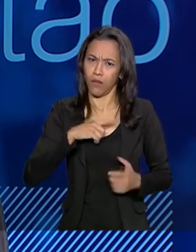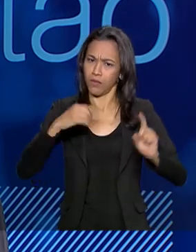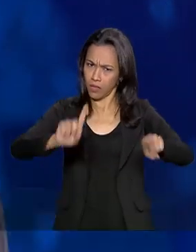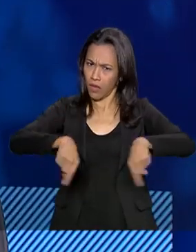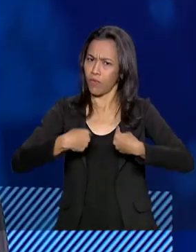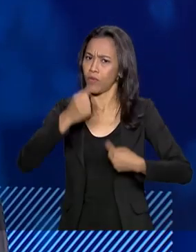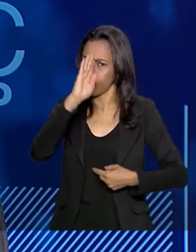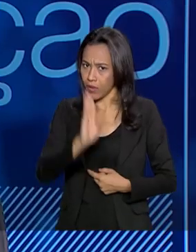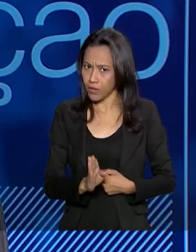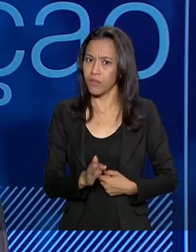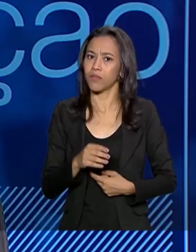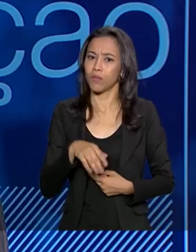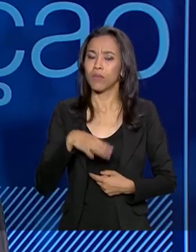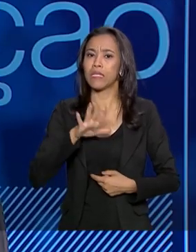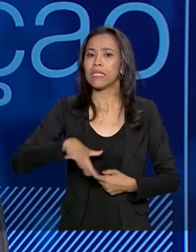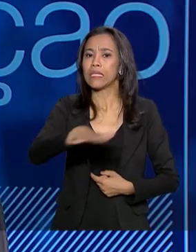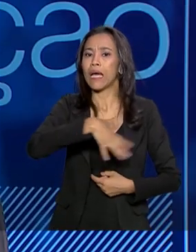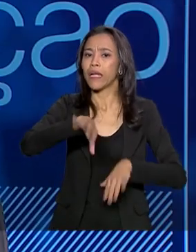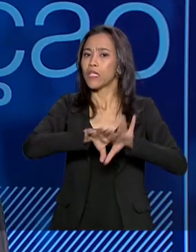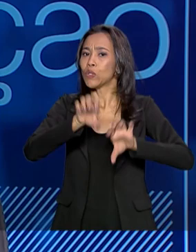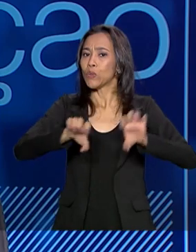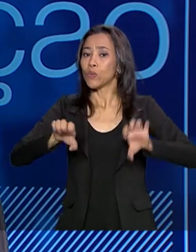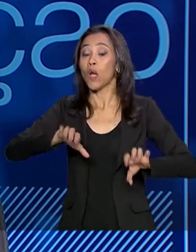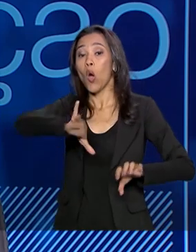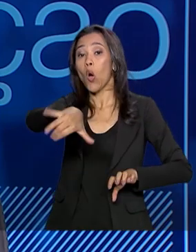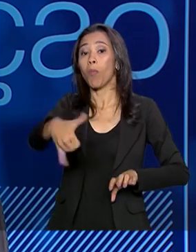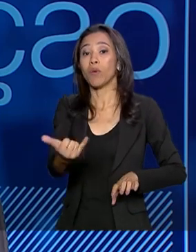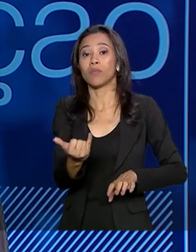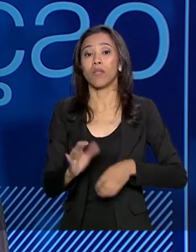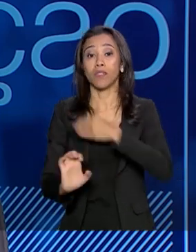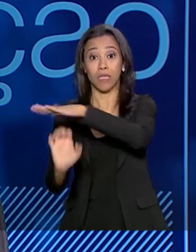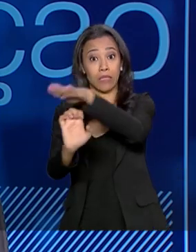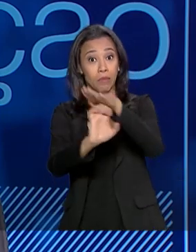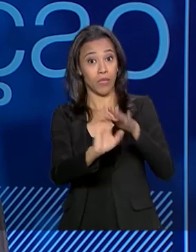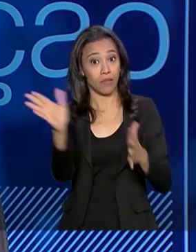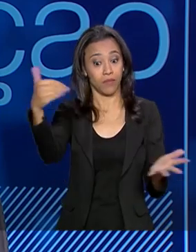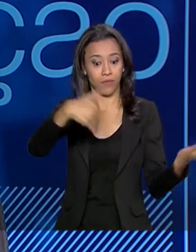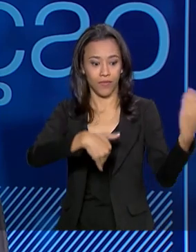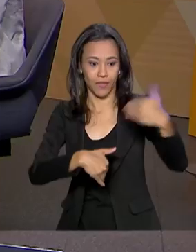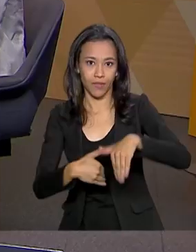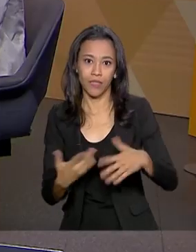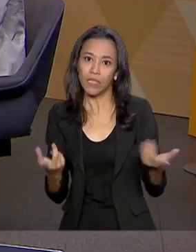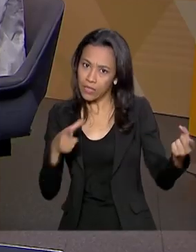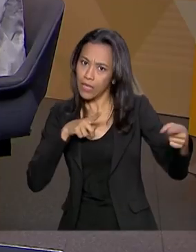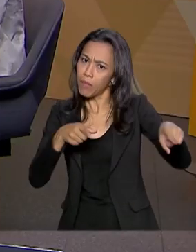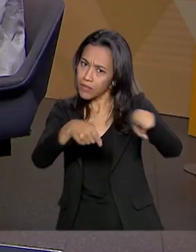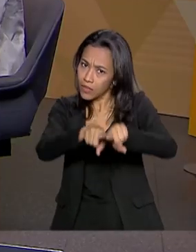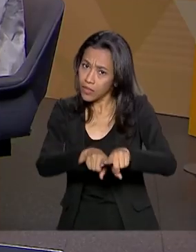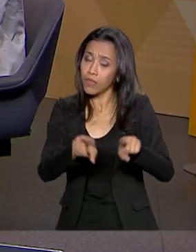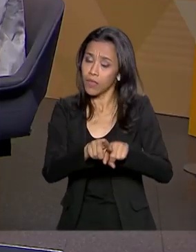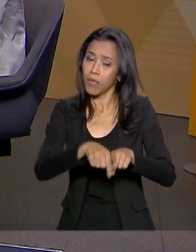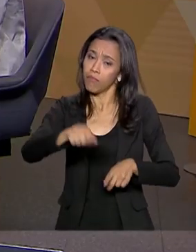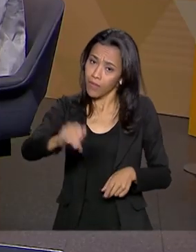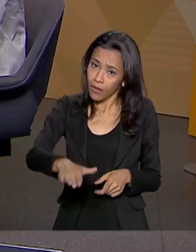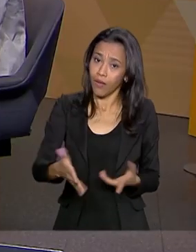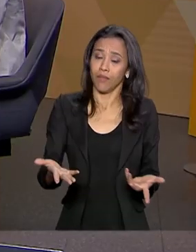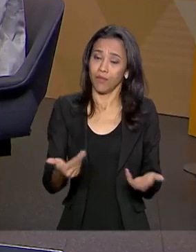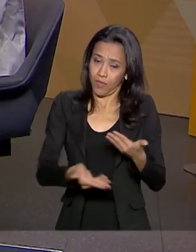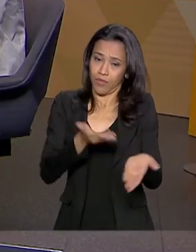Brasil para desenvolvimento de infraestrutura, muita oportunidade para atrair o parceiro privado, inclusive barateando tarifas.